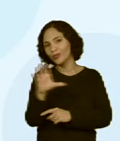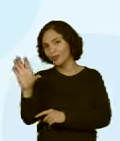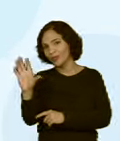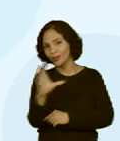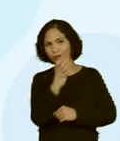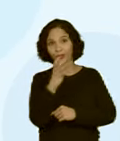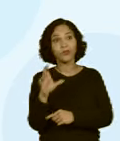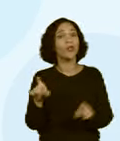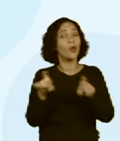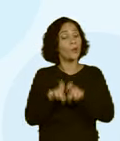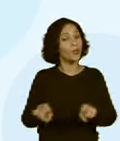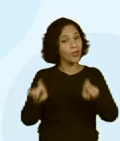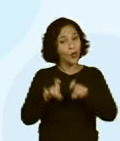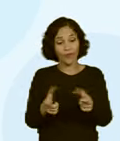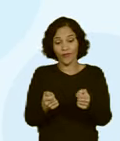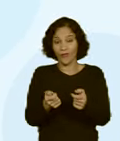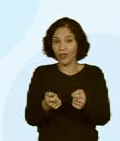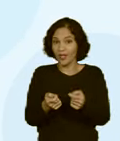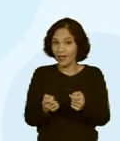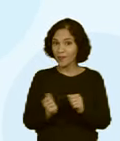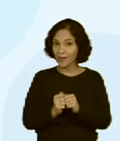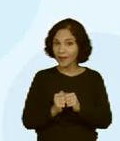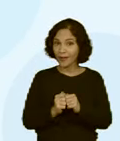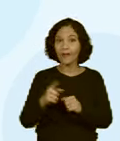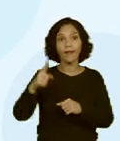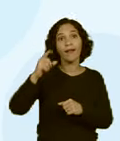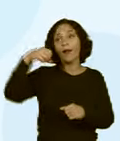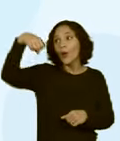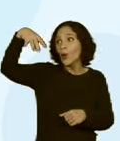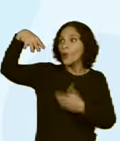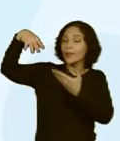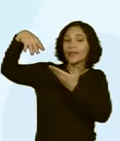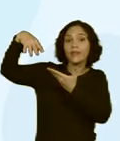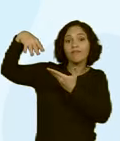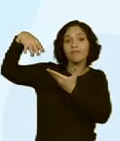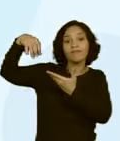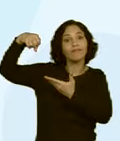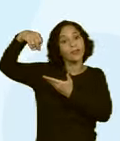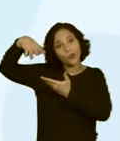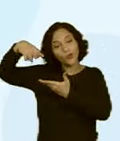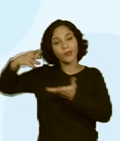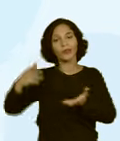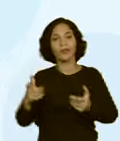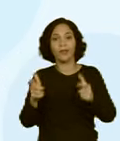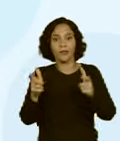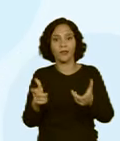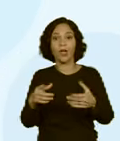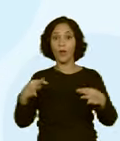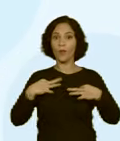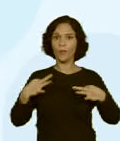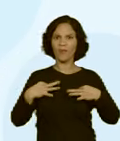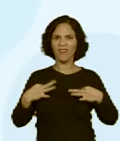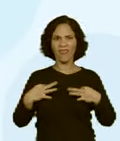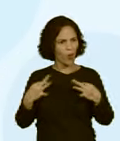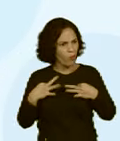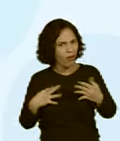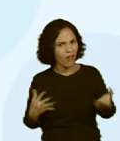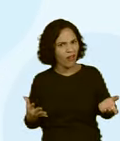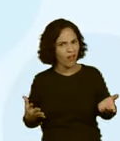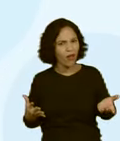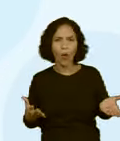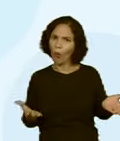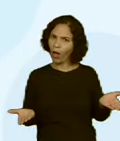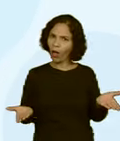computador, o videogame, a própria lâmpada, né? Que ilumina os ambientes. Roupa, professora? roupa... Ué,